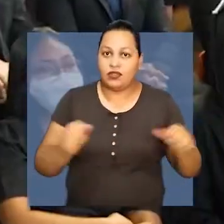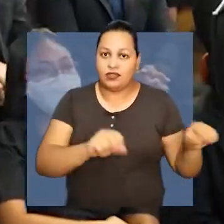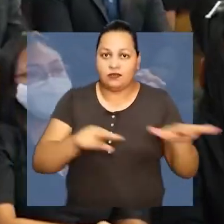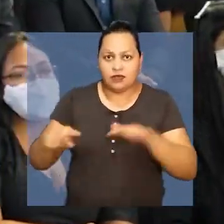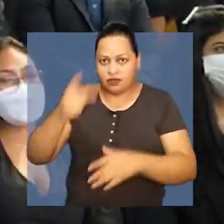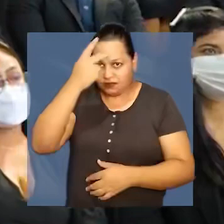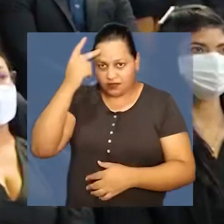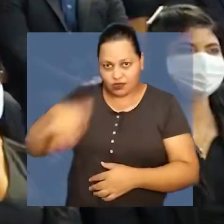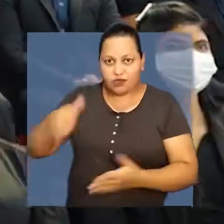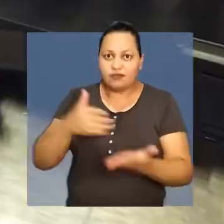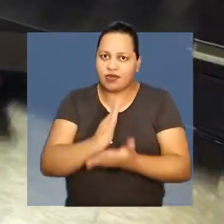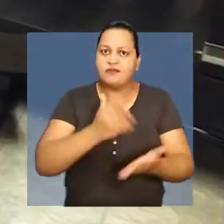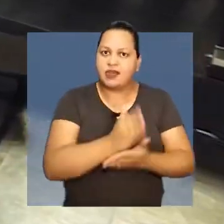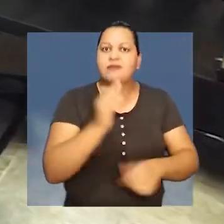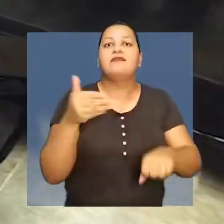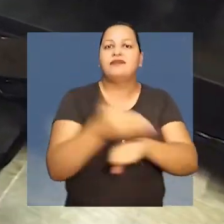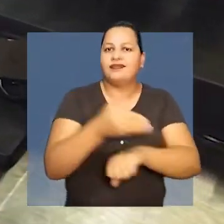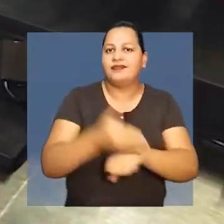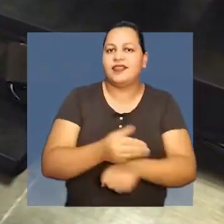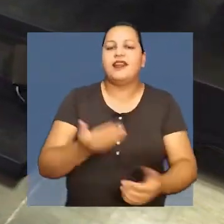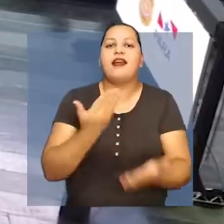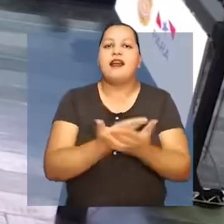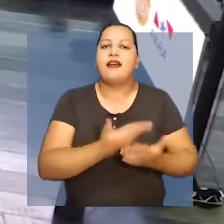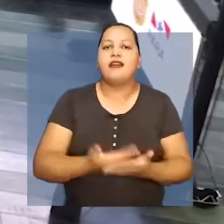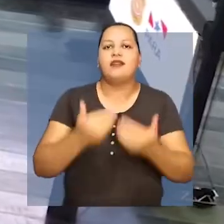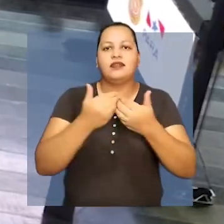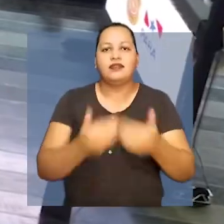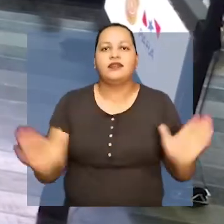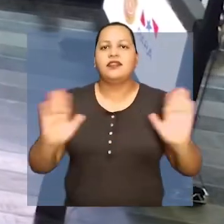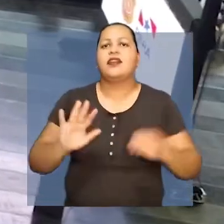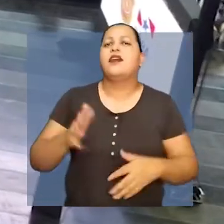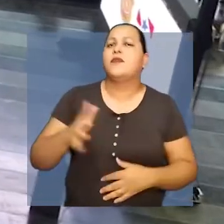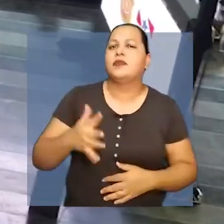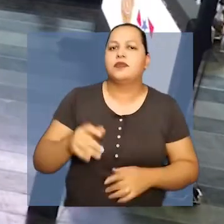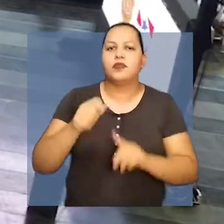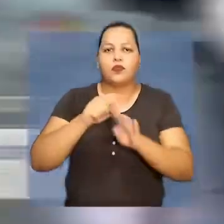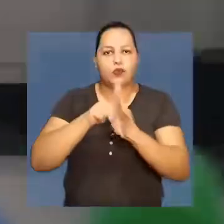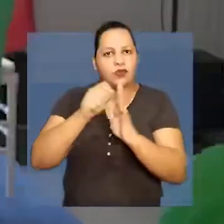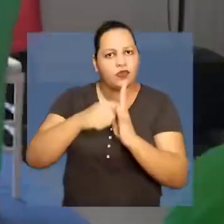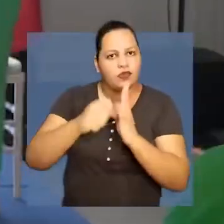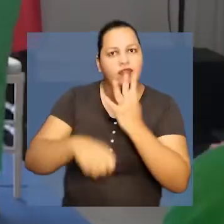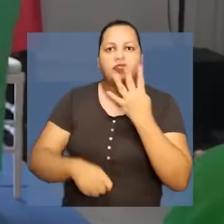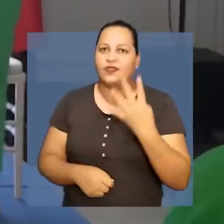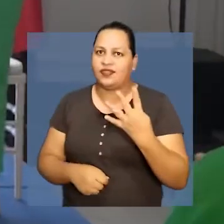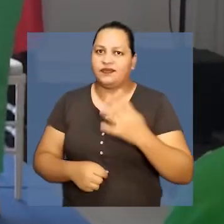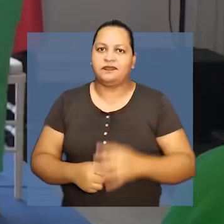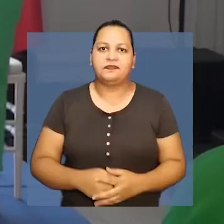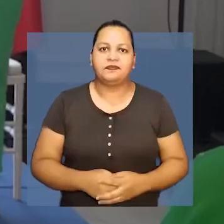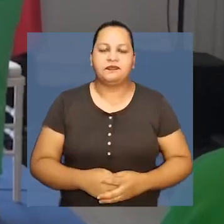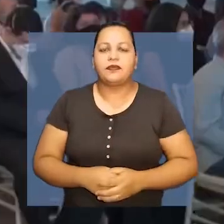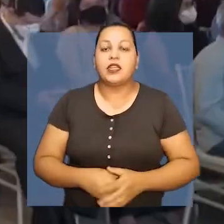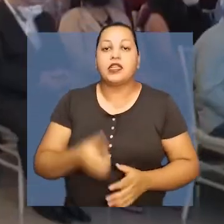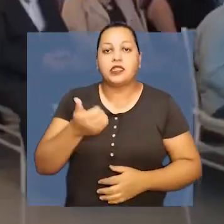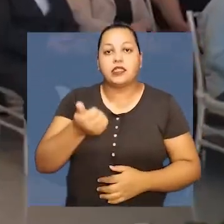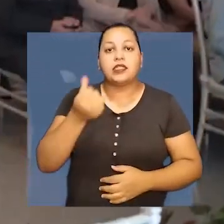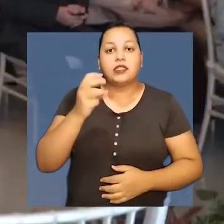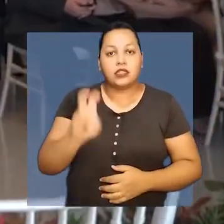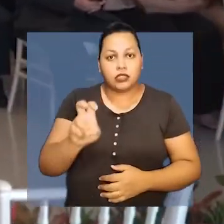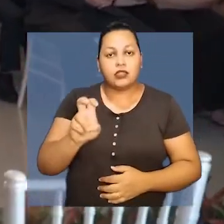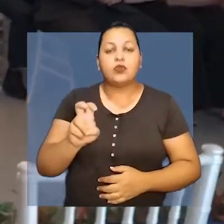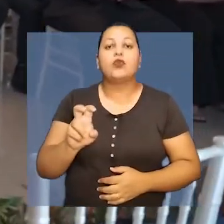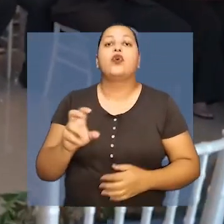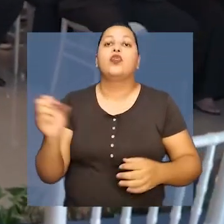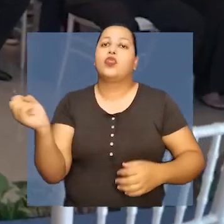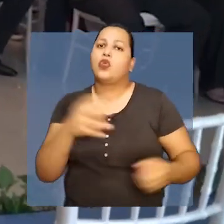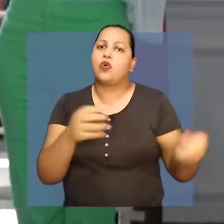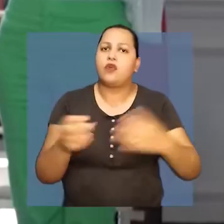aprovados participaram da aula inaugural do curso de formação, que vai durar cerca de quatro meses. 65 novos servidores aprovados nos